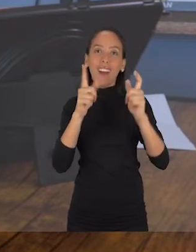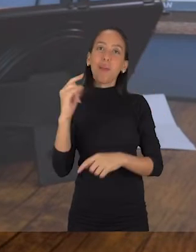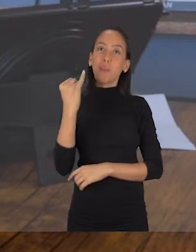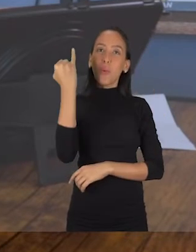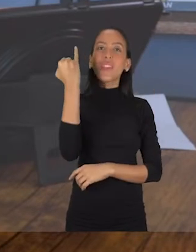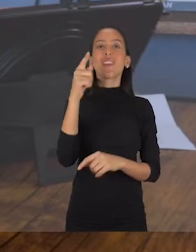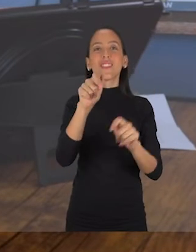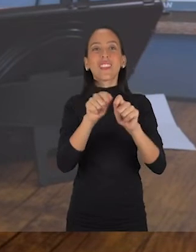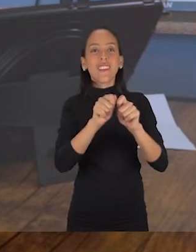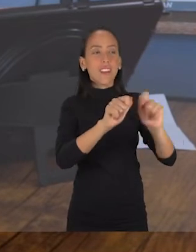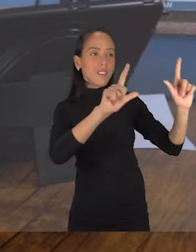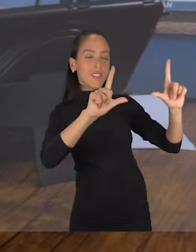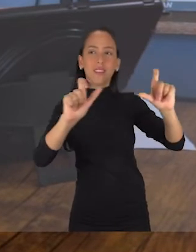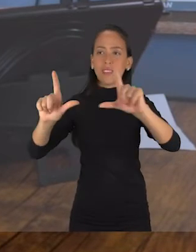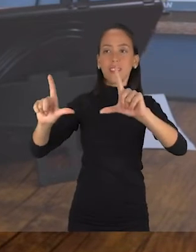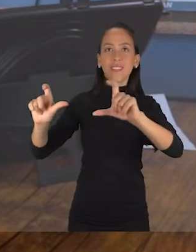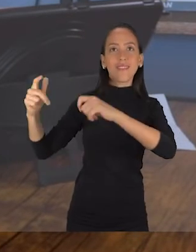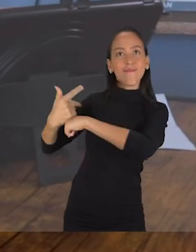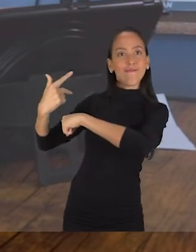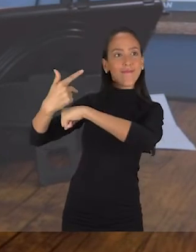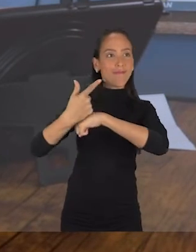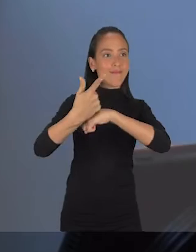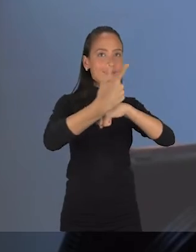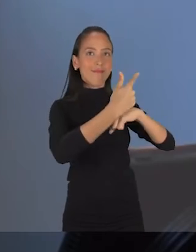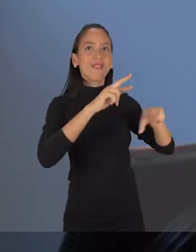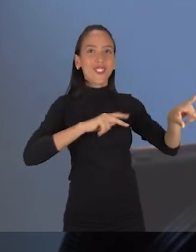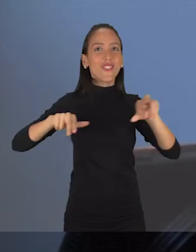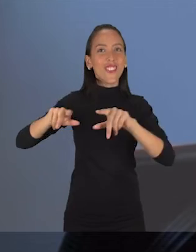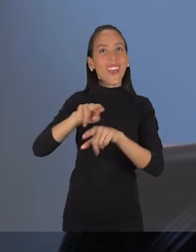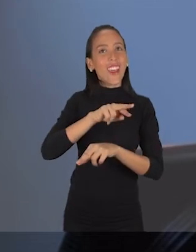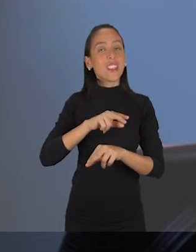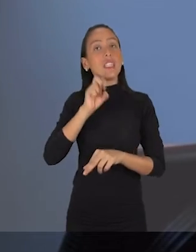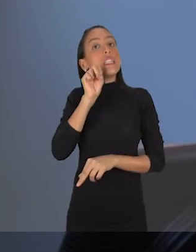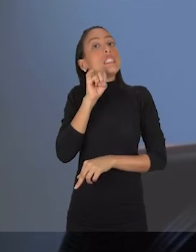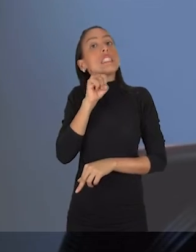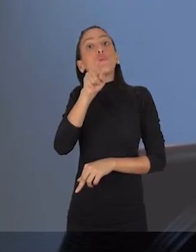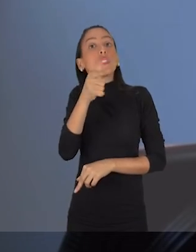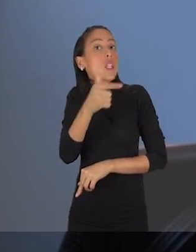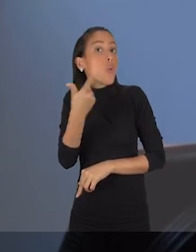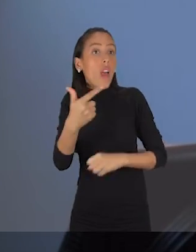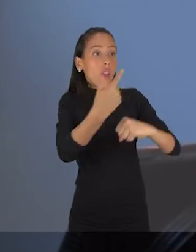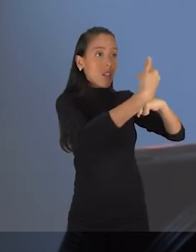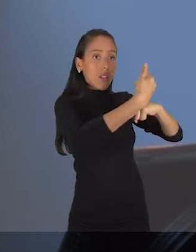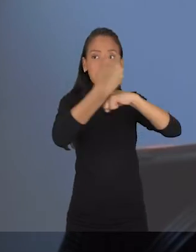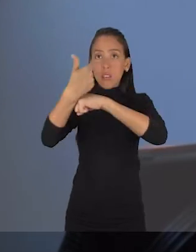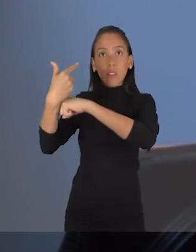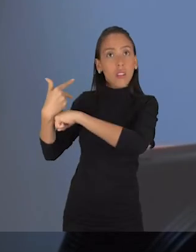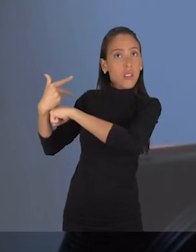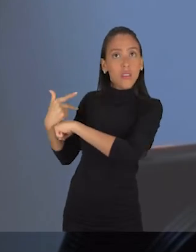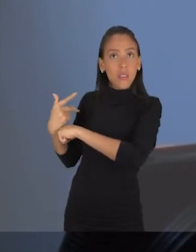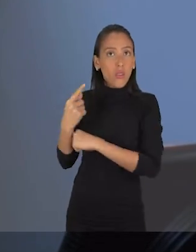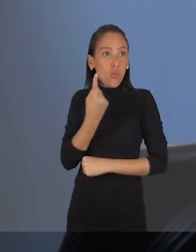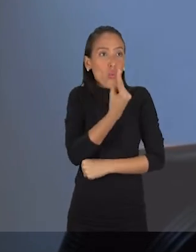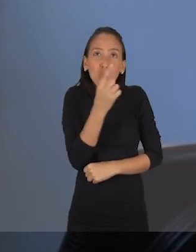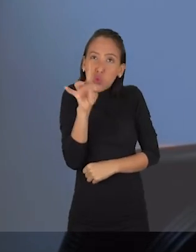importante que você faça em enquadramentos diferentes todo o seu texto. Se você não tiver uma outra câmera, tenta refazer isso nas suas